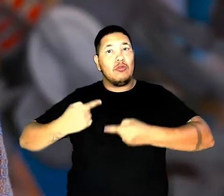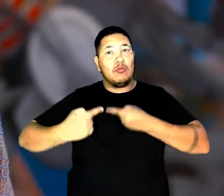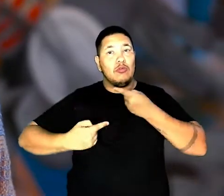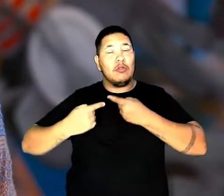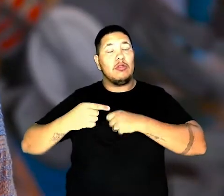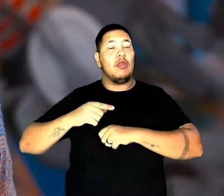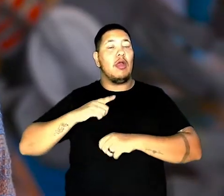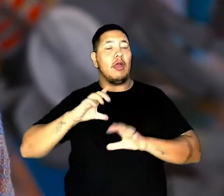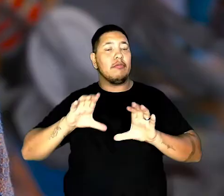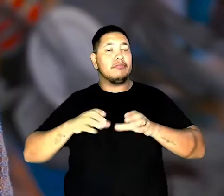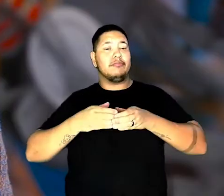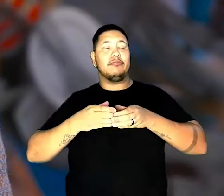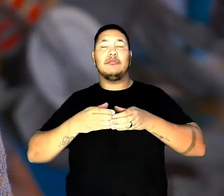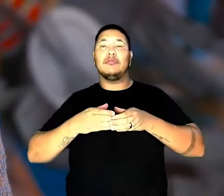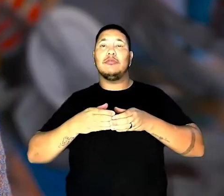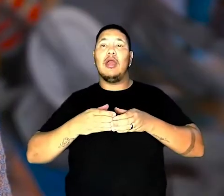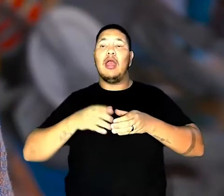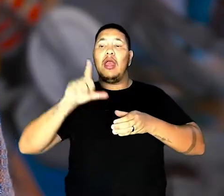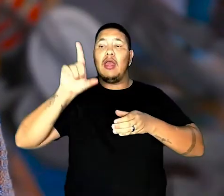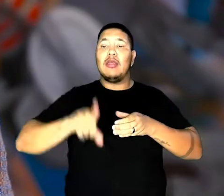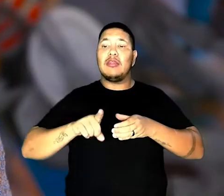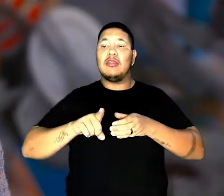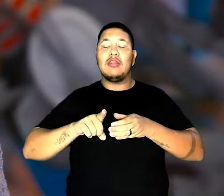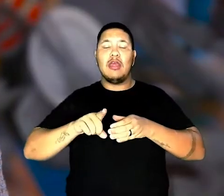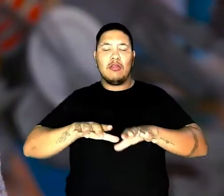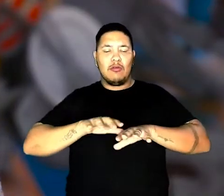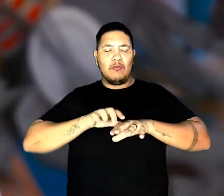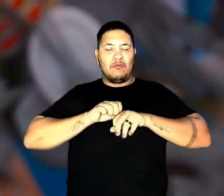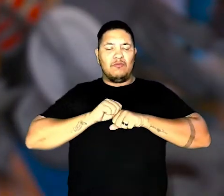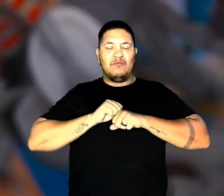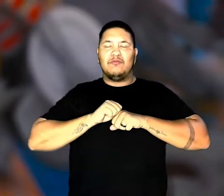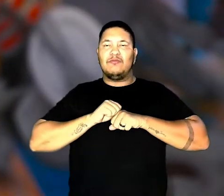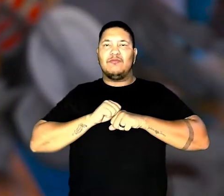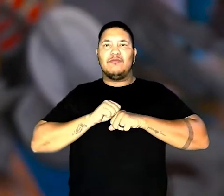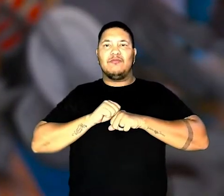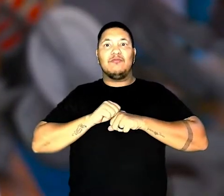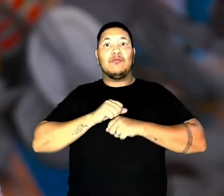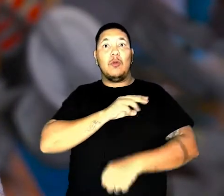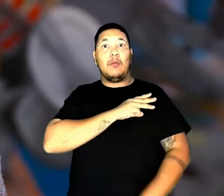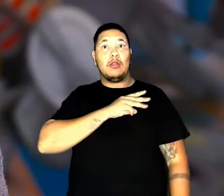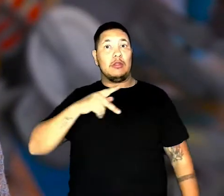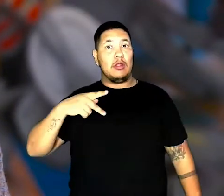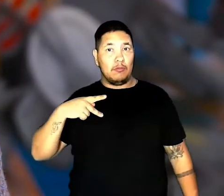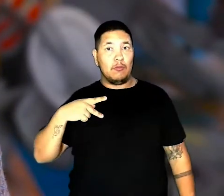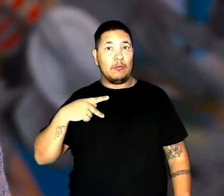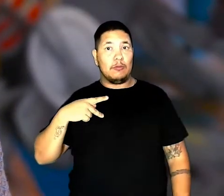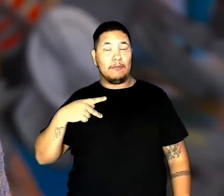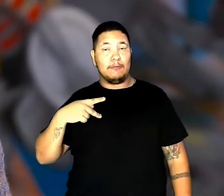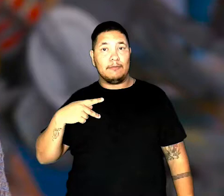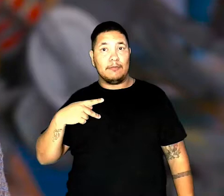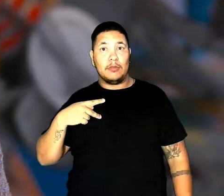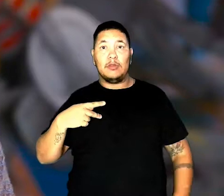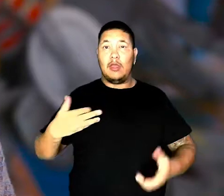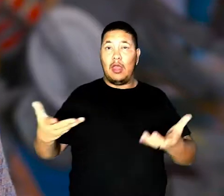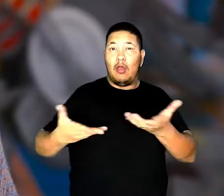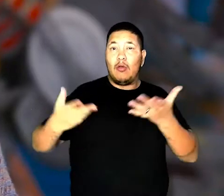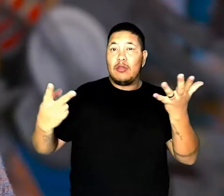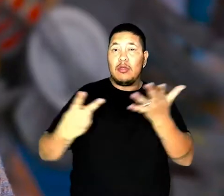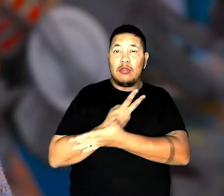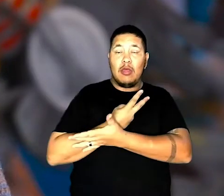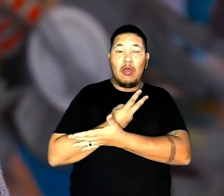discussão da Constituinte, sendo absorvida pelo Ministério Público, que